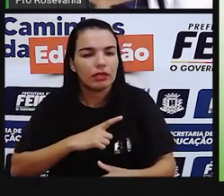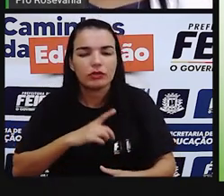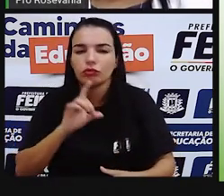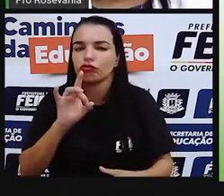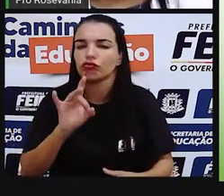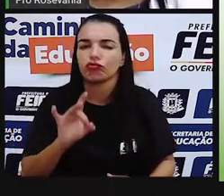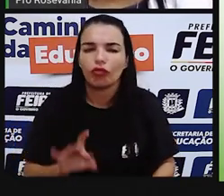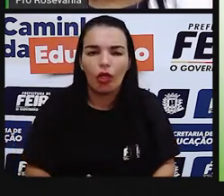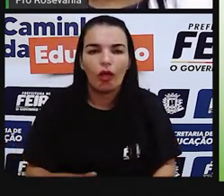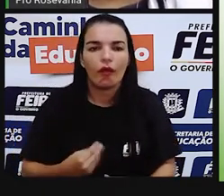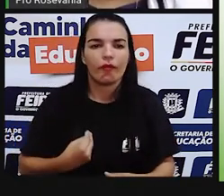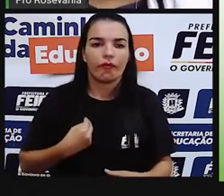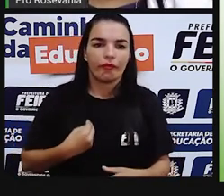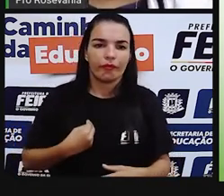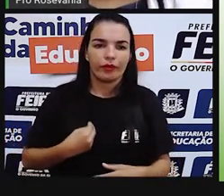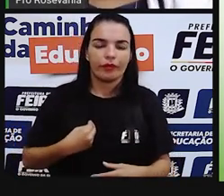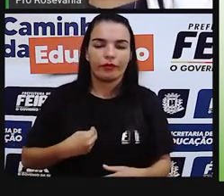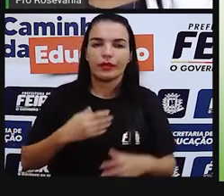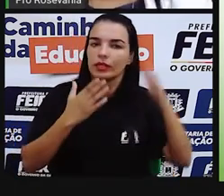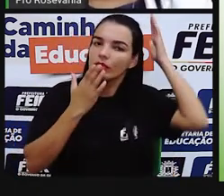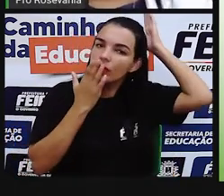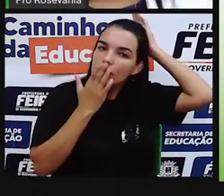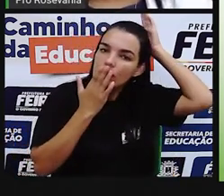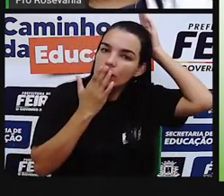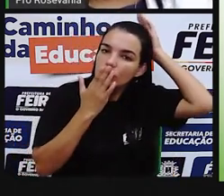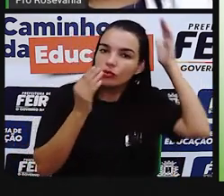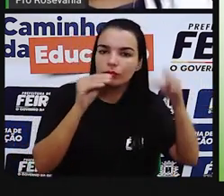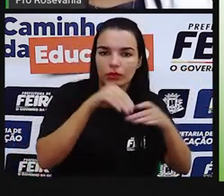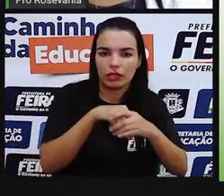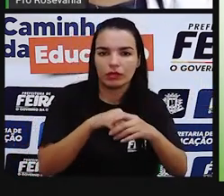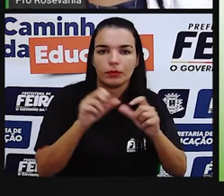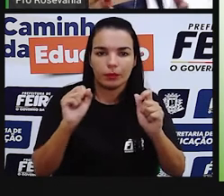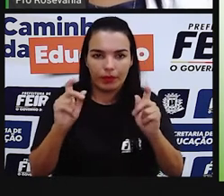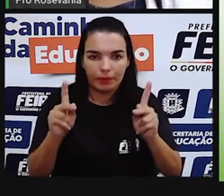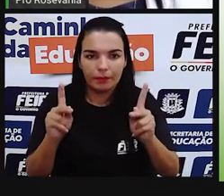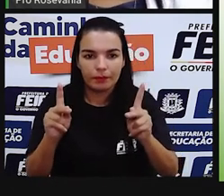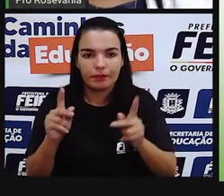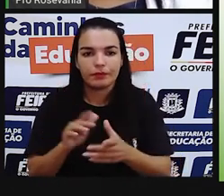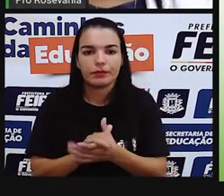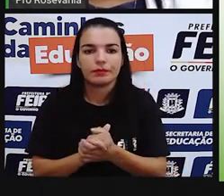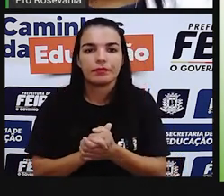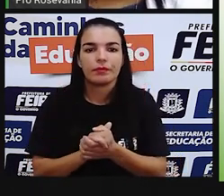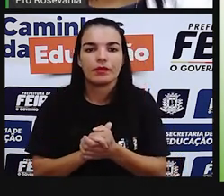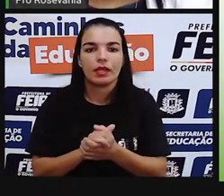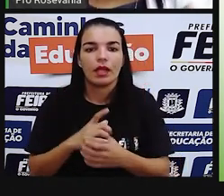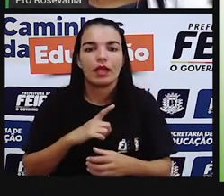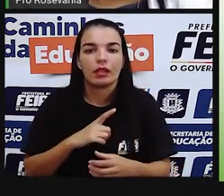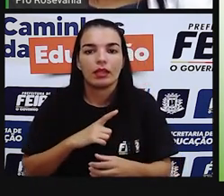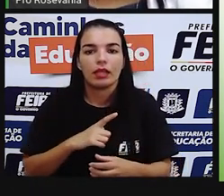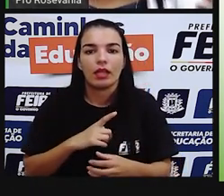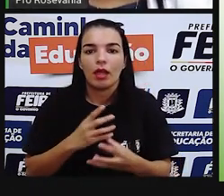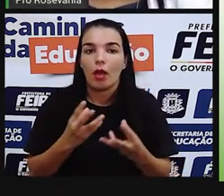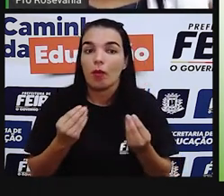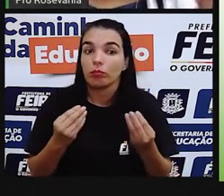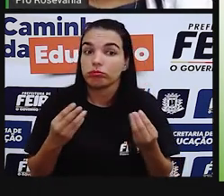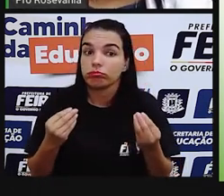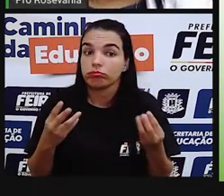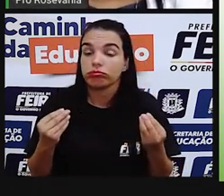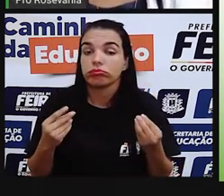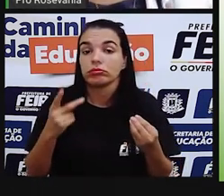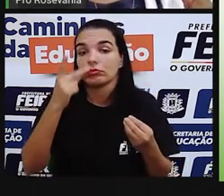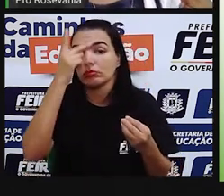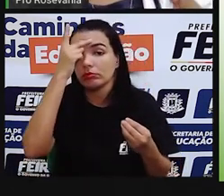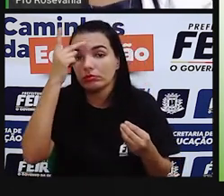Territórios de proteção deles, 58%. Então, a gente tem um monte de gente, no caso, né? de povos